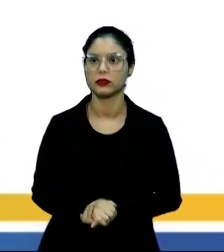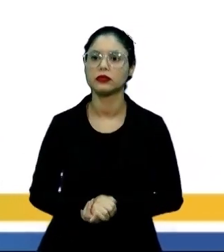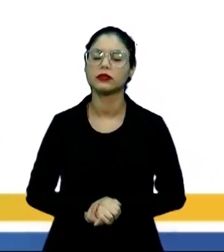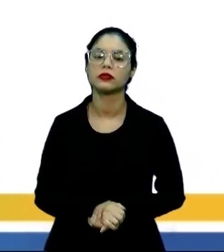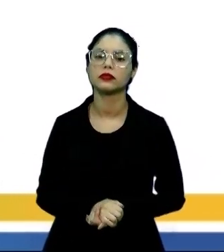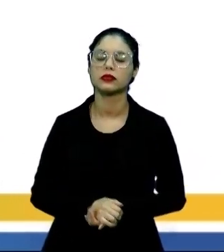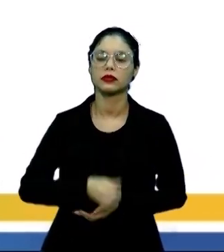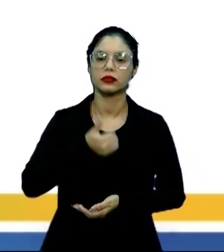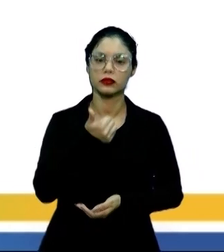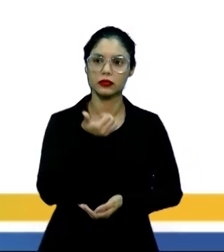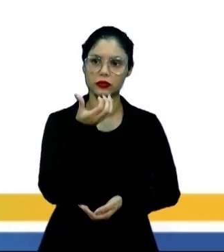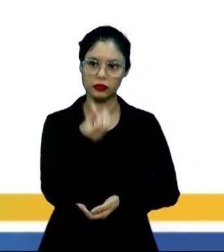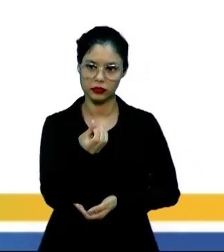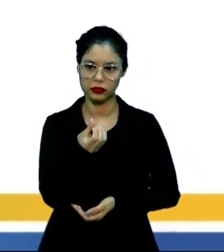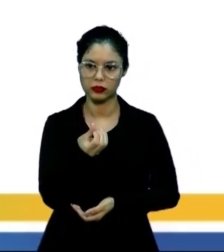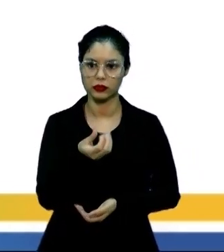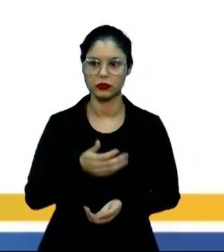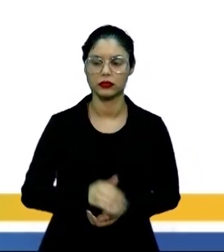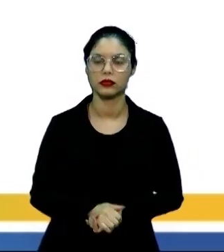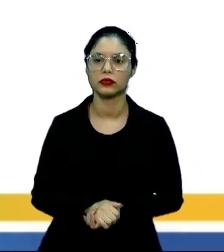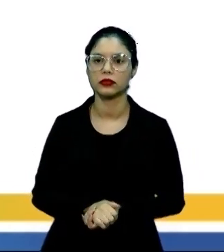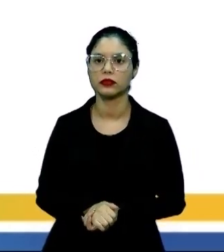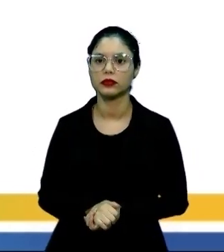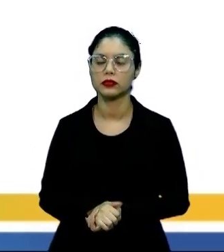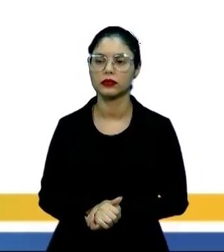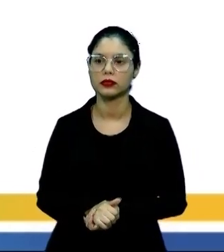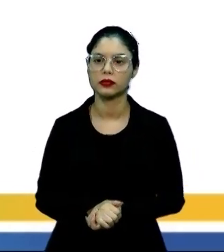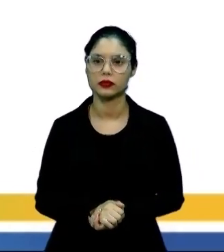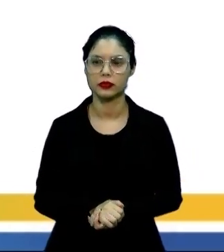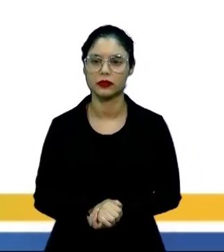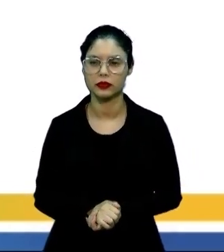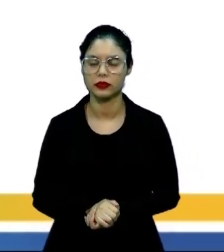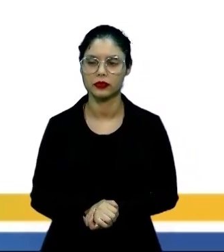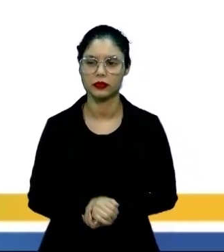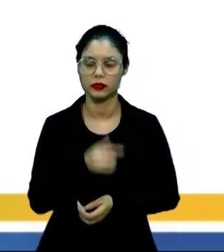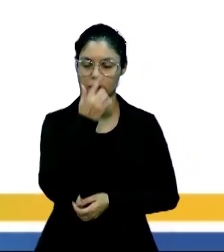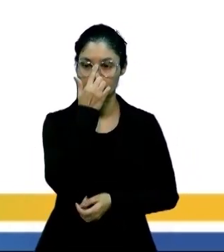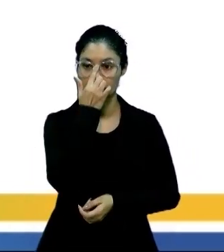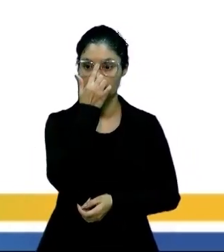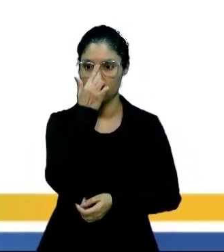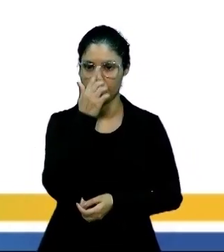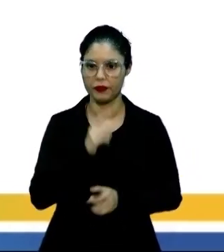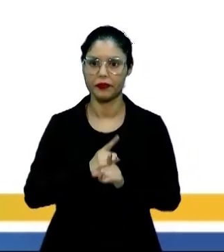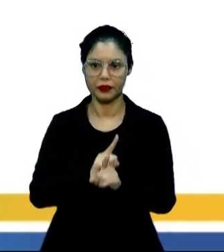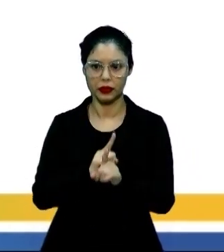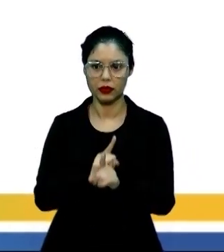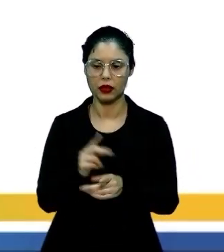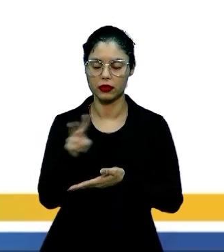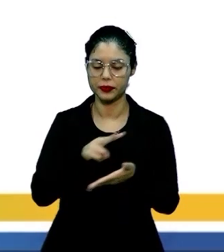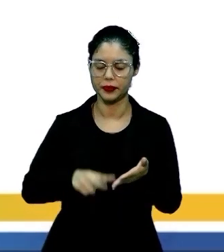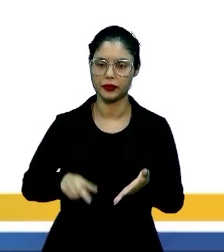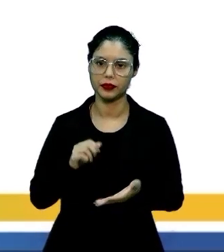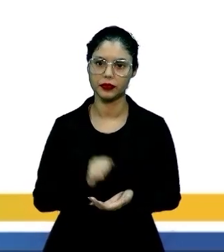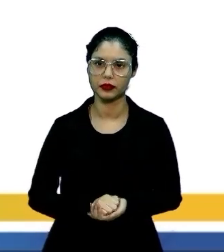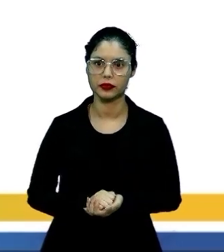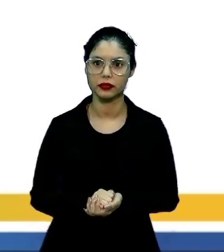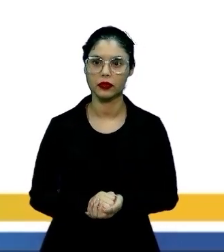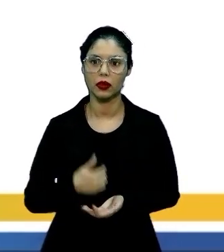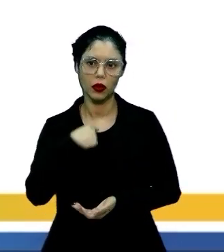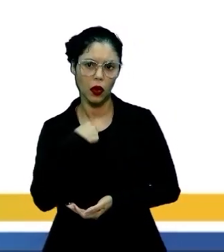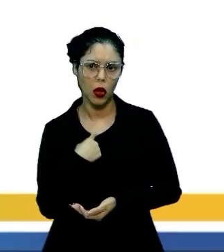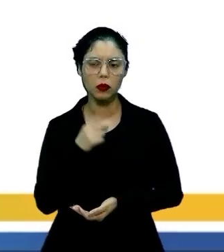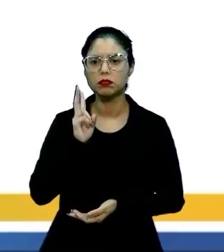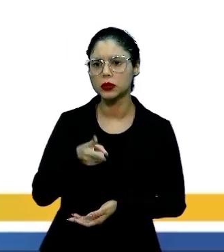do ensino médio, mas na capa consta primeiro ano. Lá na página 16 você pode acompanhar a leitura. Eu